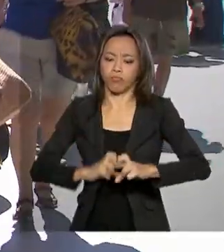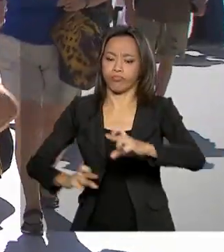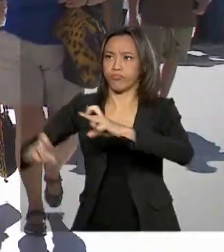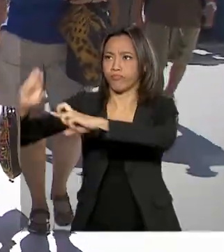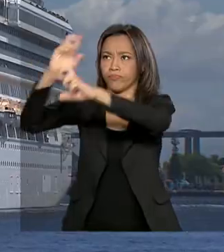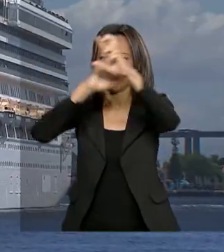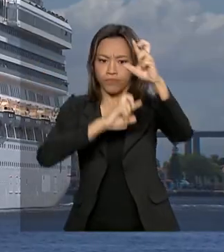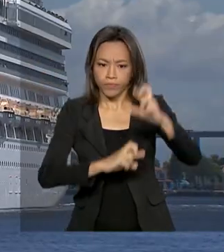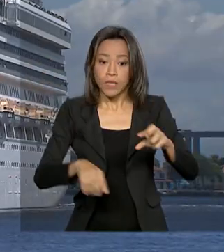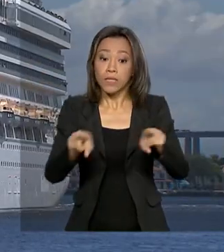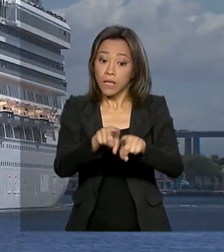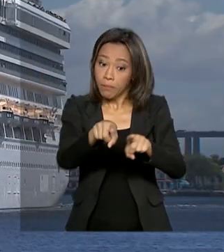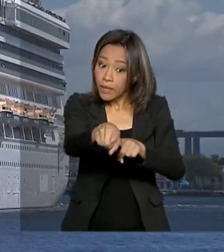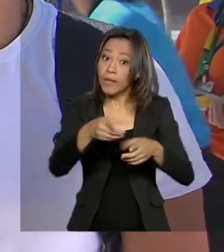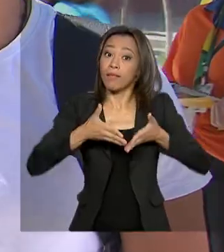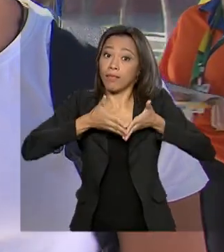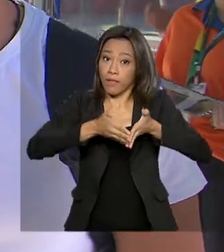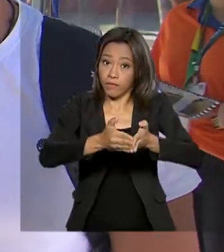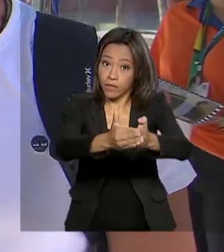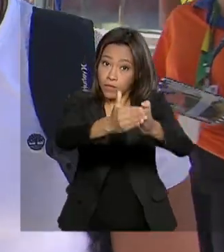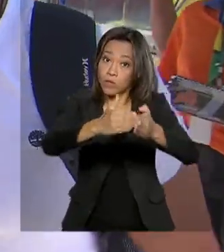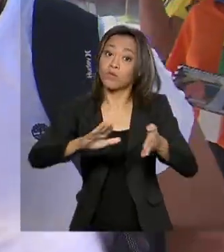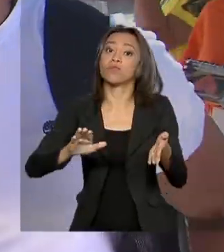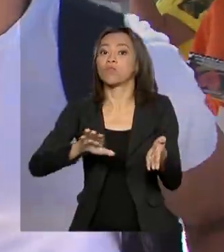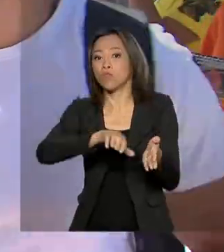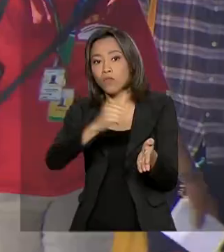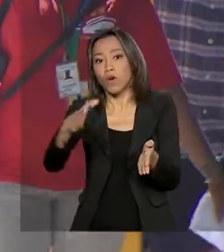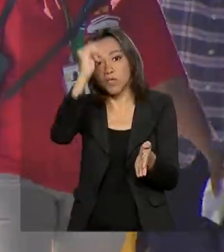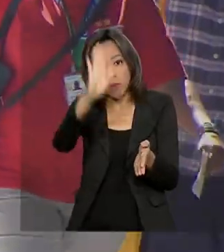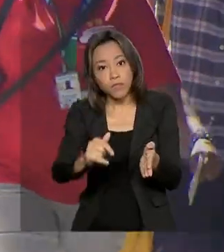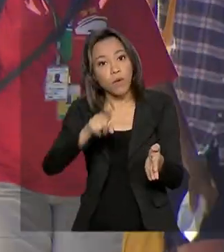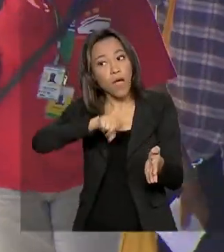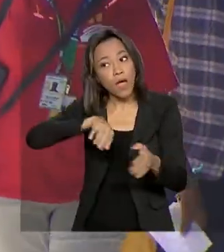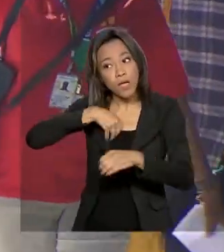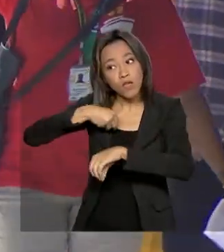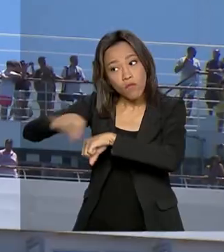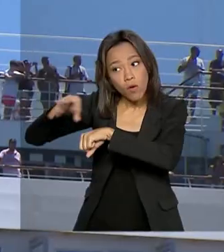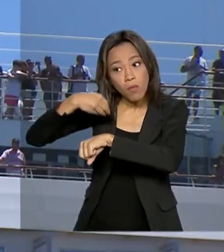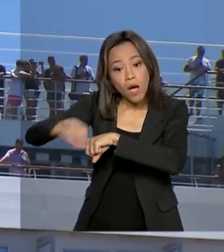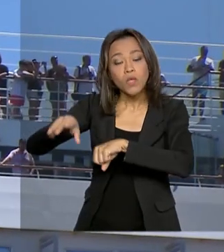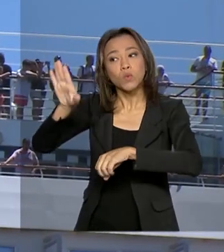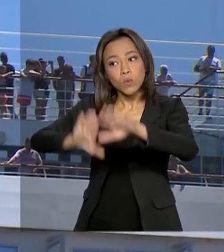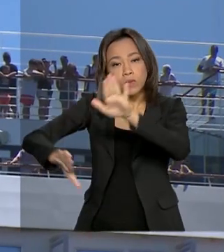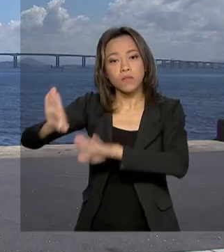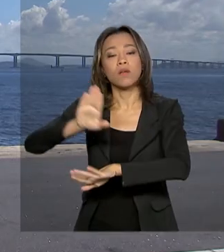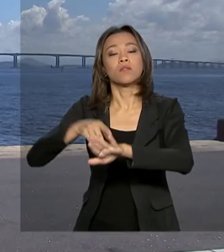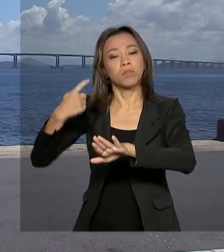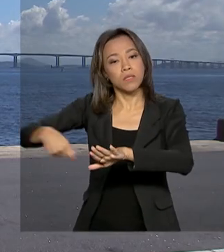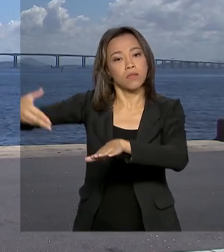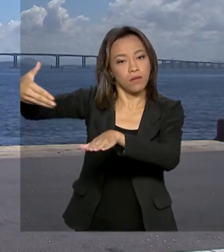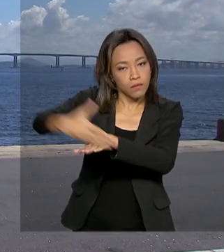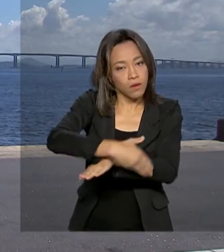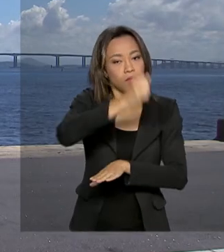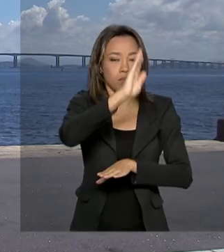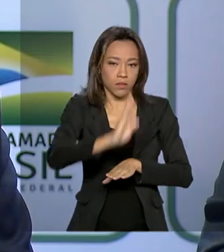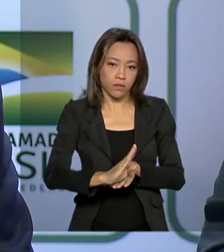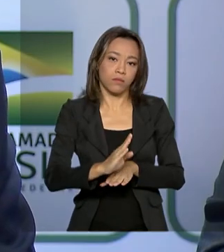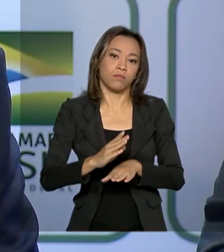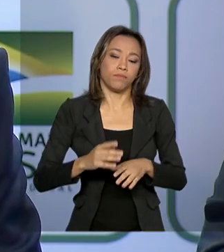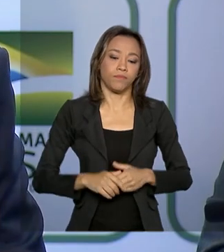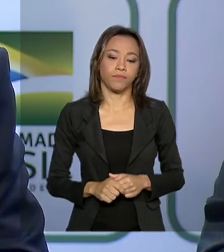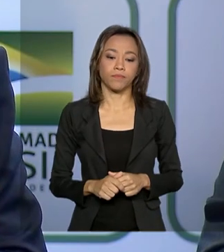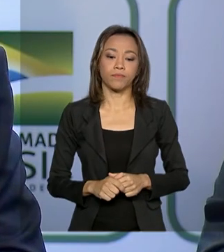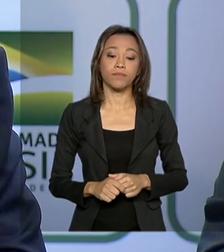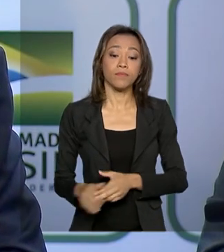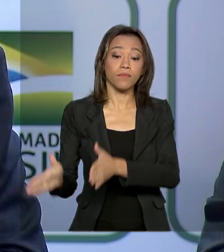de voos e navios internacionais são informados sobre os cuidados que devem ter ao entrar no Brasil. O